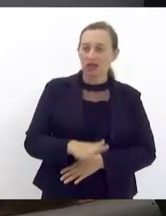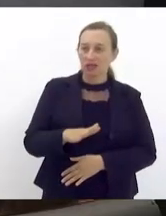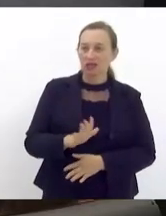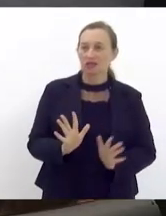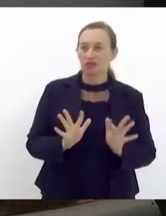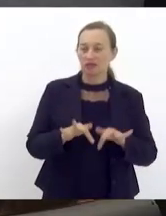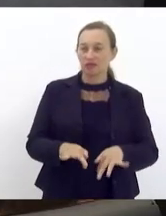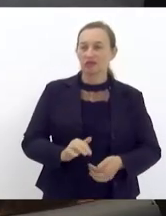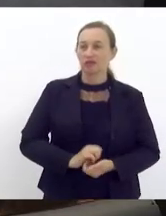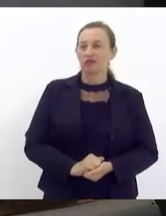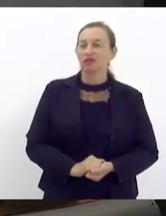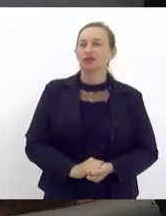22 23 24 O